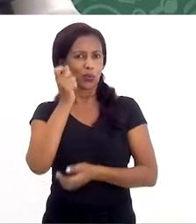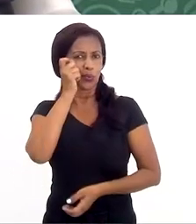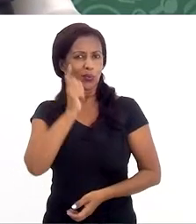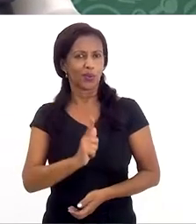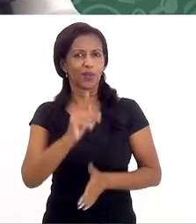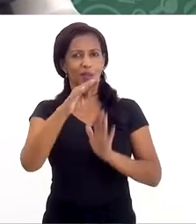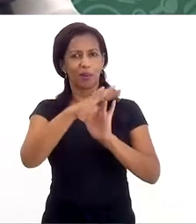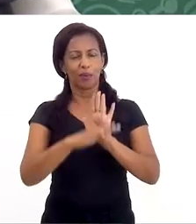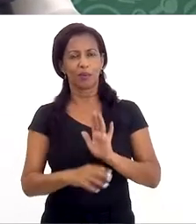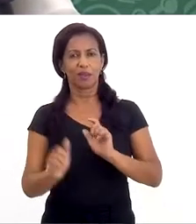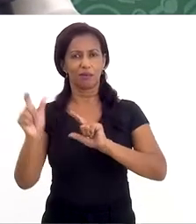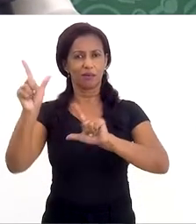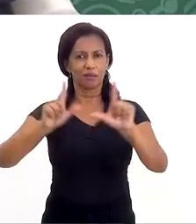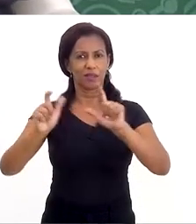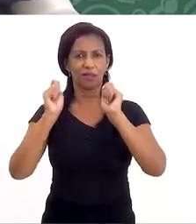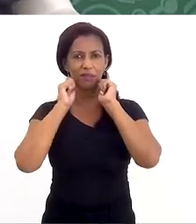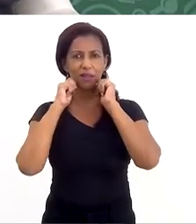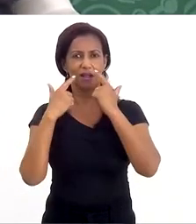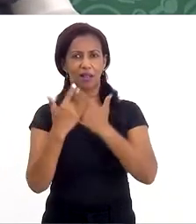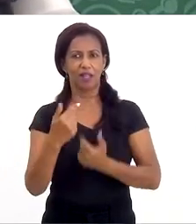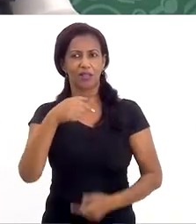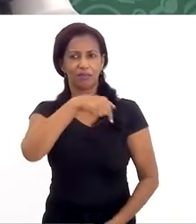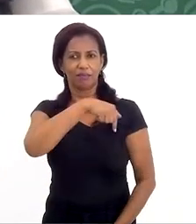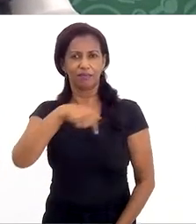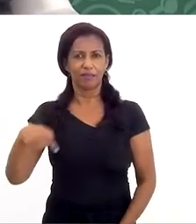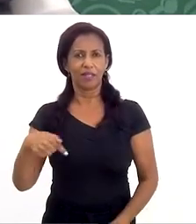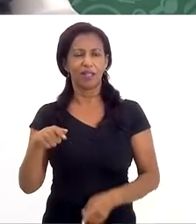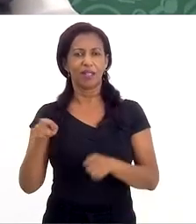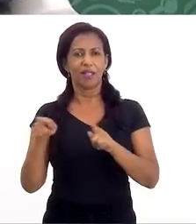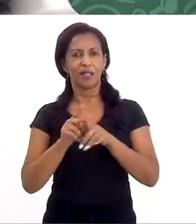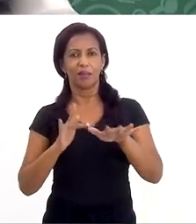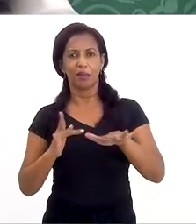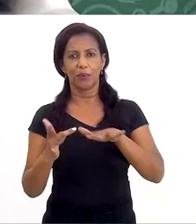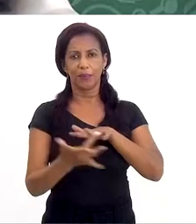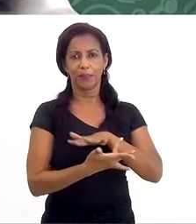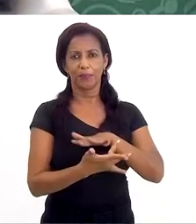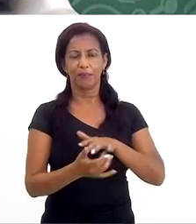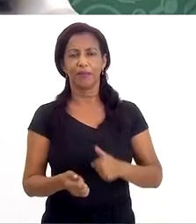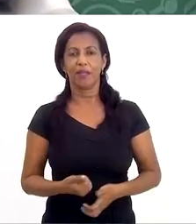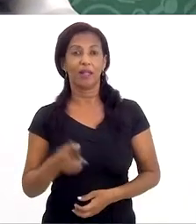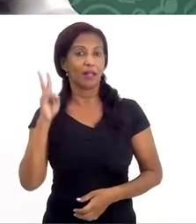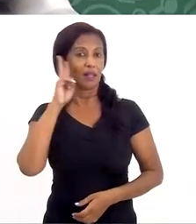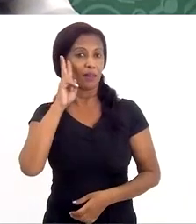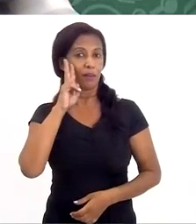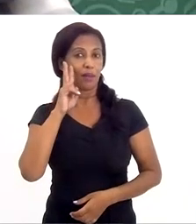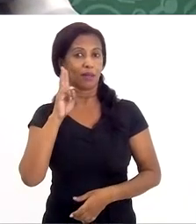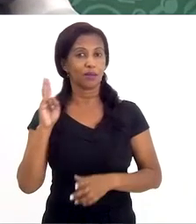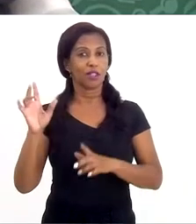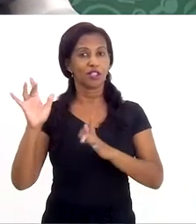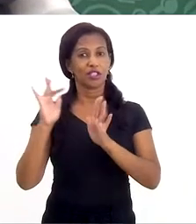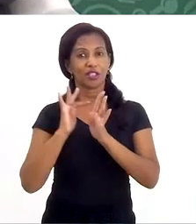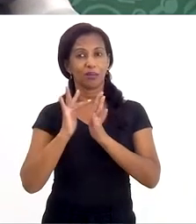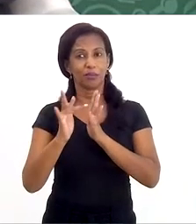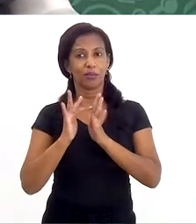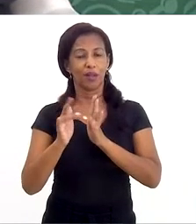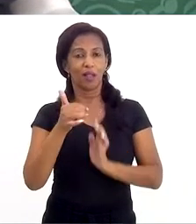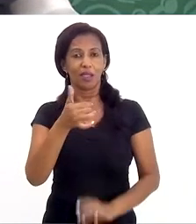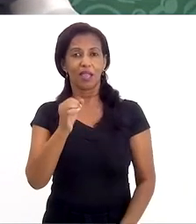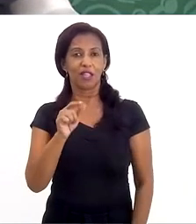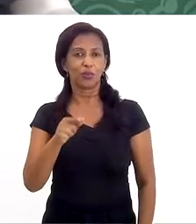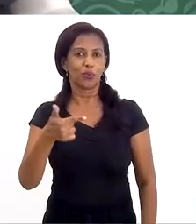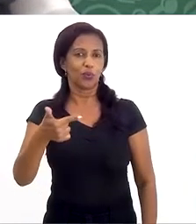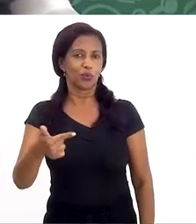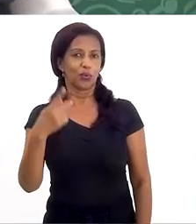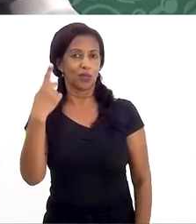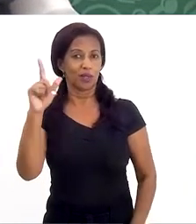continue ligado na programação da TV Alerje pelo nosso site e também pelas nossas redes sociais. Lembrando que estamos no canal digital 10